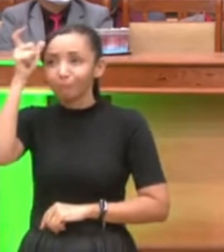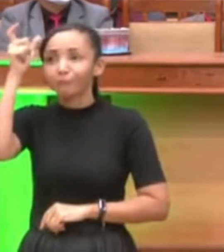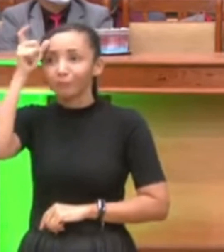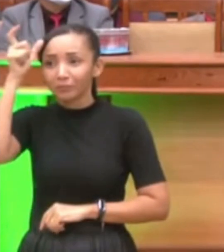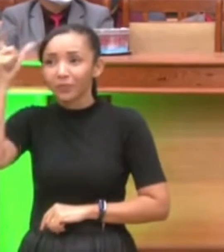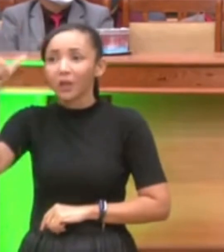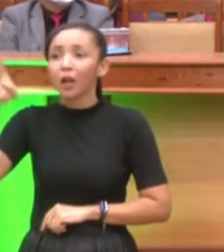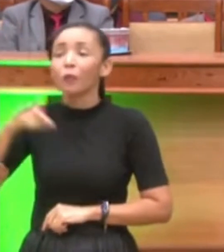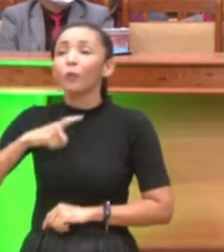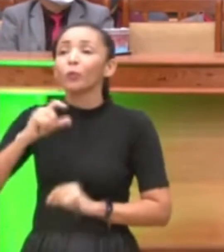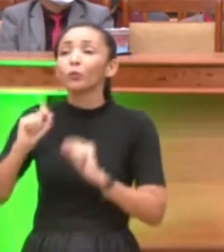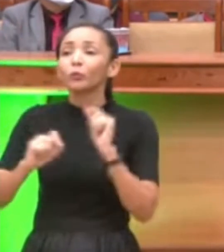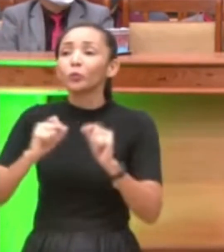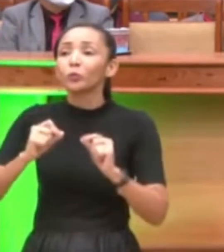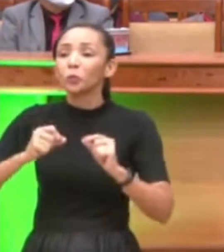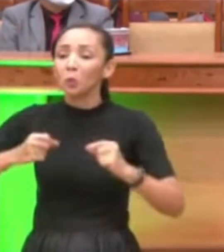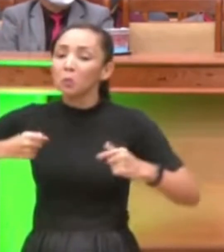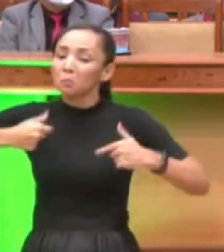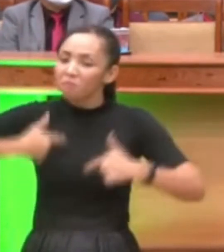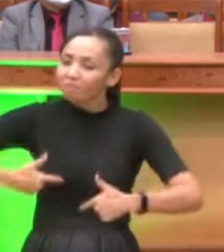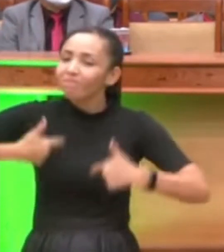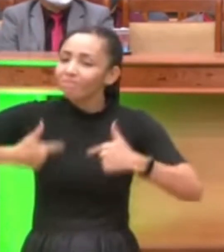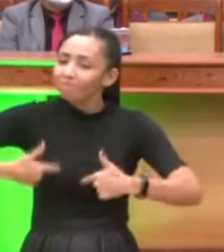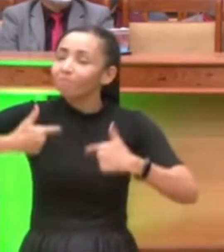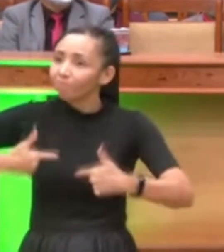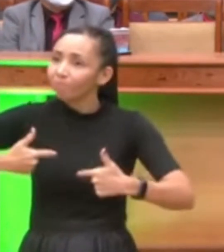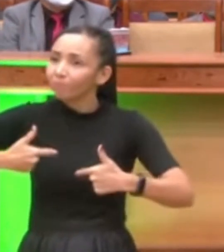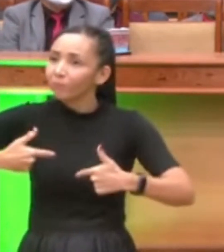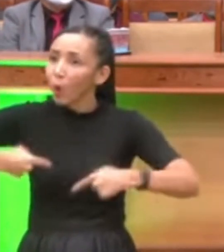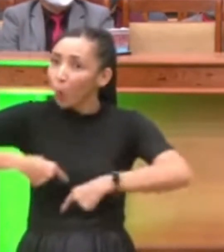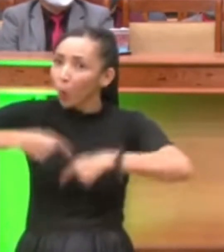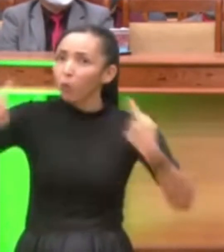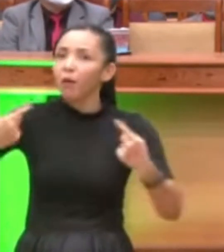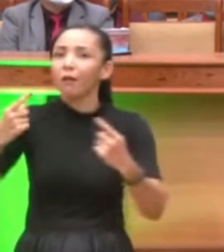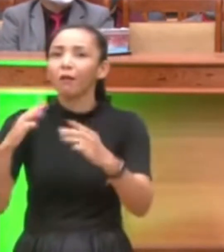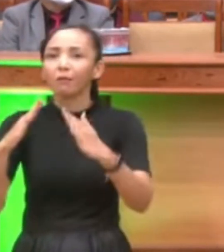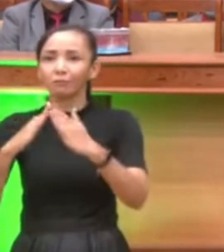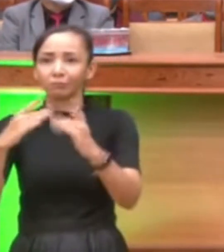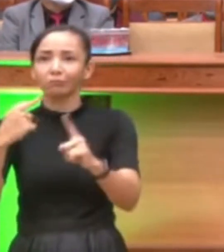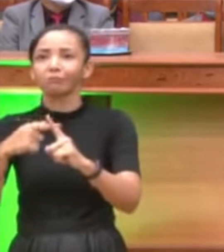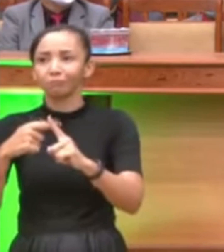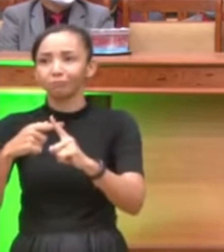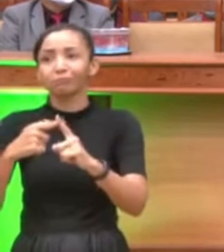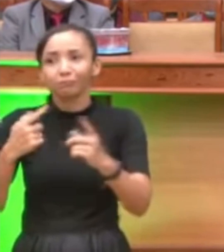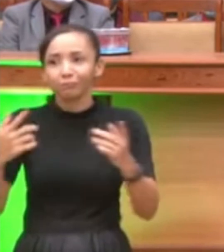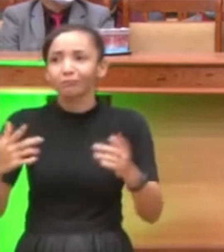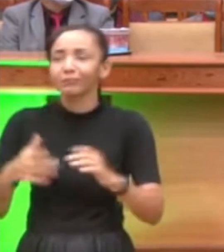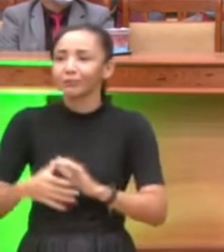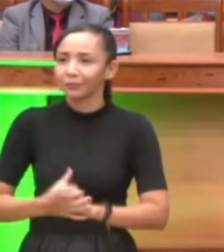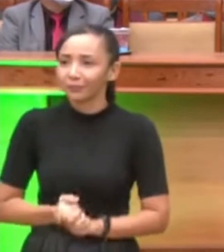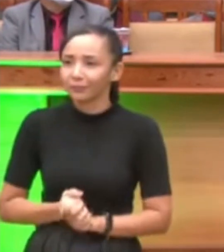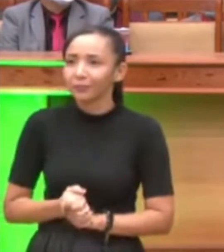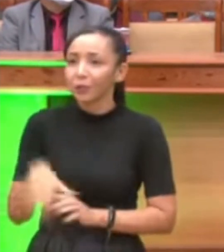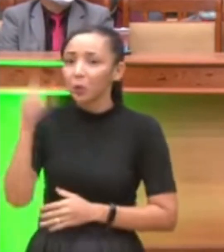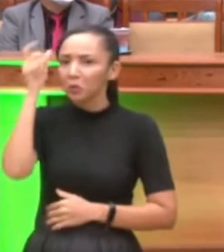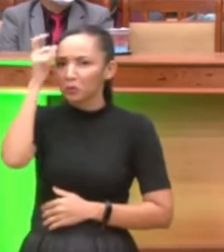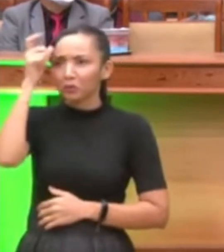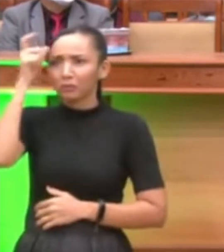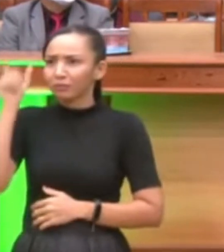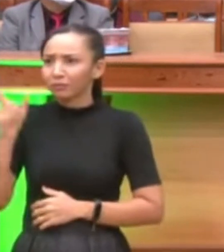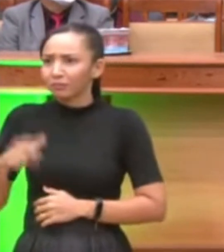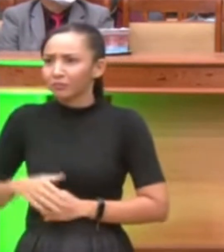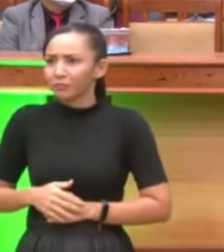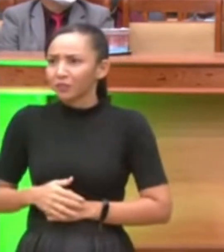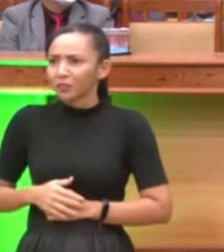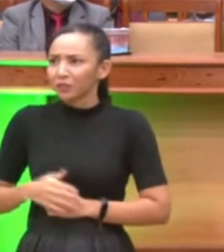espiritual contra a igreja e a igreja contra ele olha pra mim aqui ó a luta não é contra Deus porque o diabo nem sequer pode se